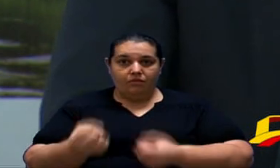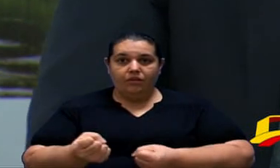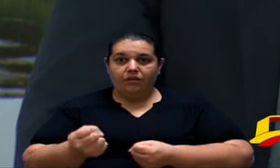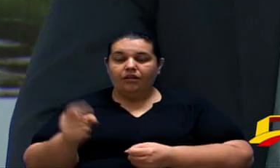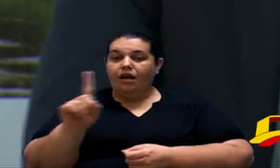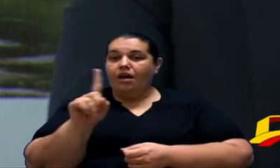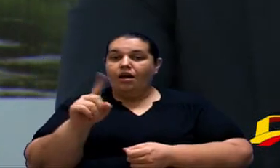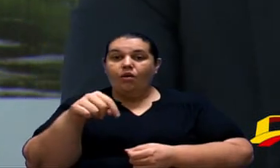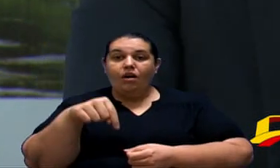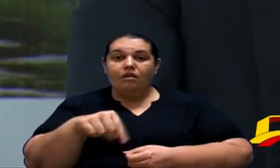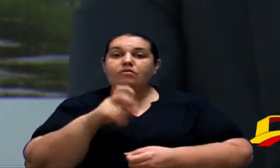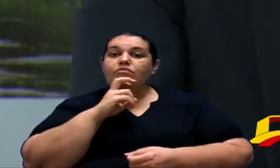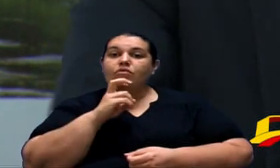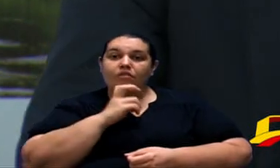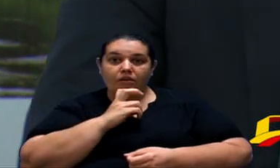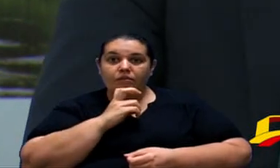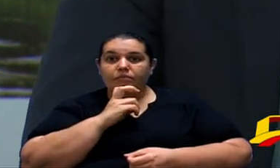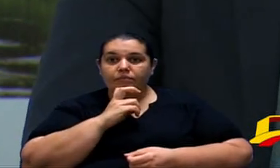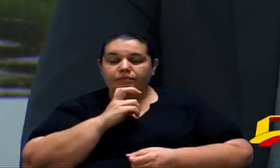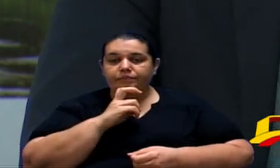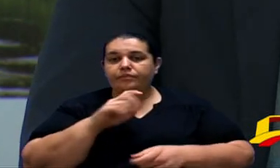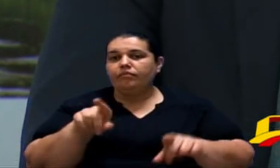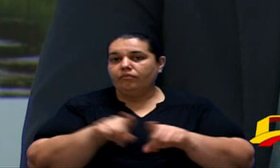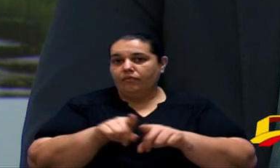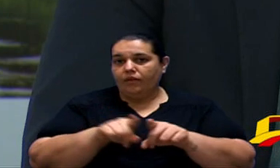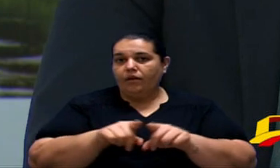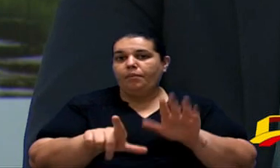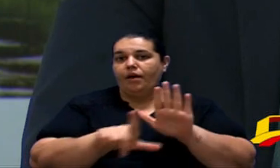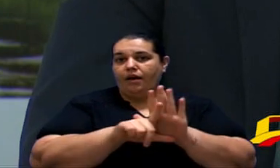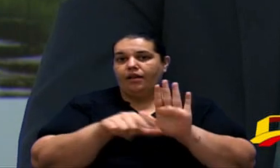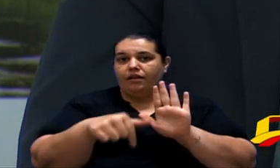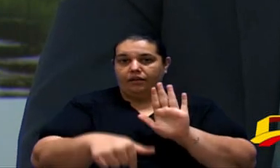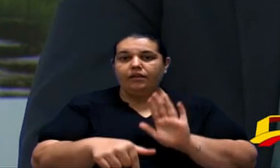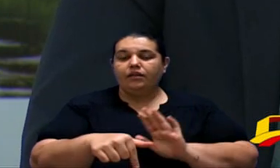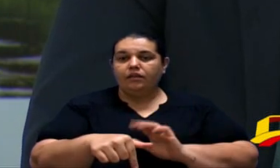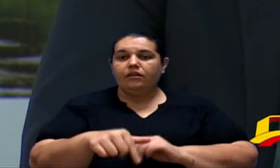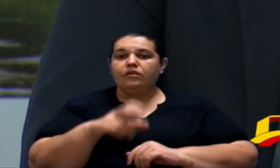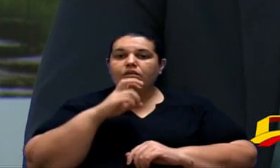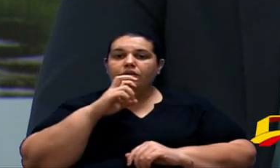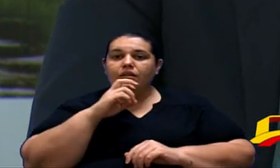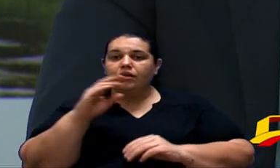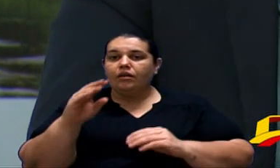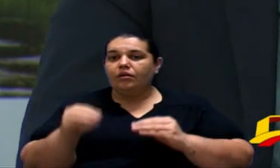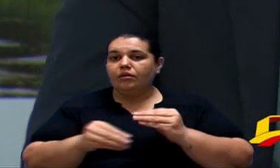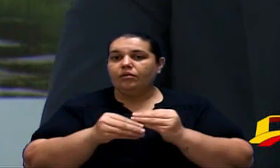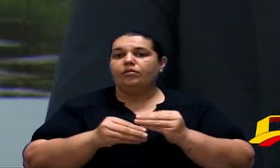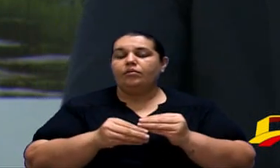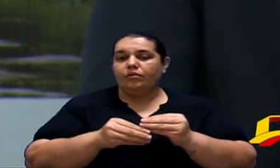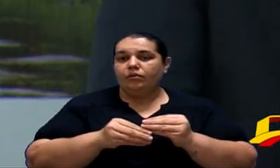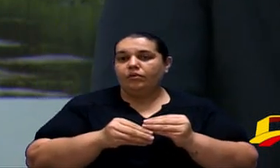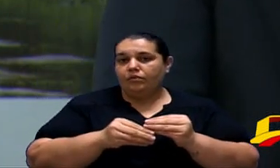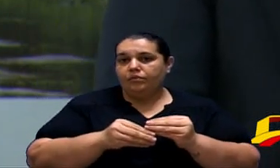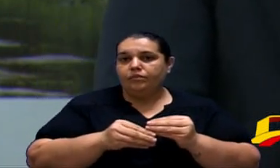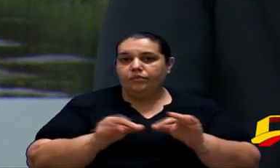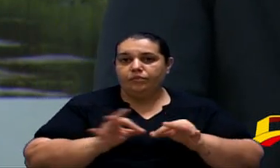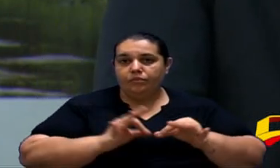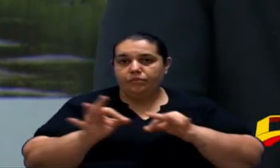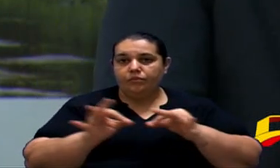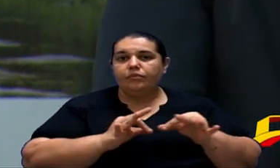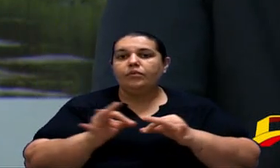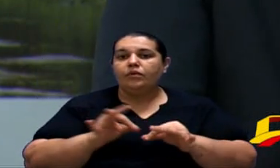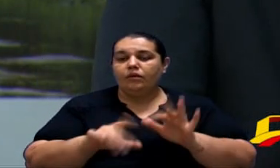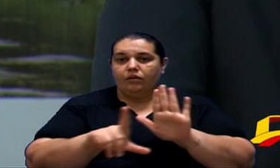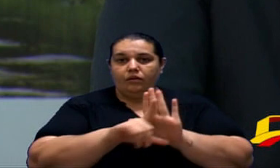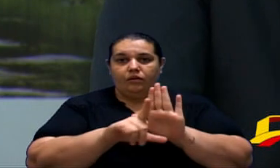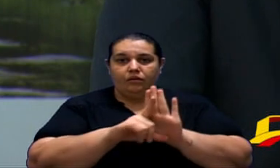E para tanta existe uma justificativa dessa lei orgânica. A justificativa para a implementação do presente projeto